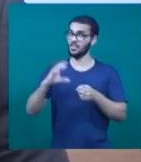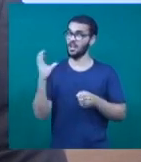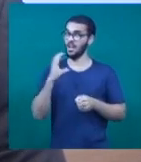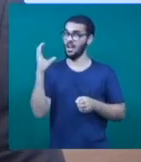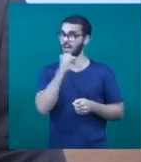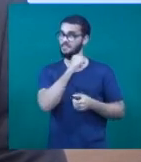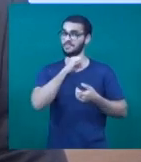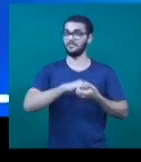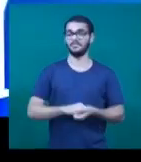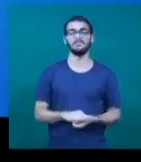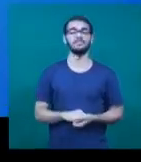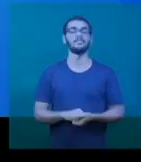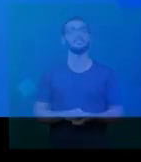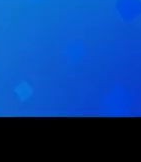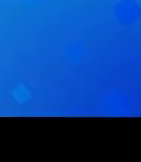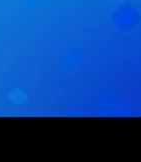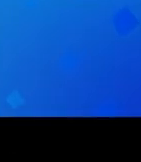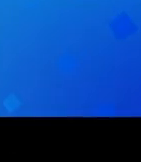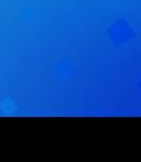volta em um instante só. Até já.